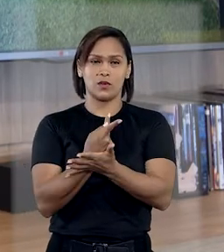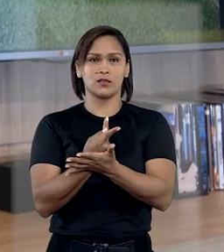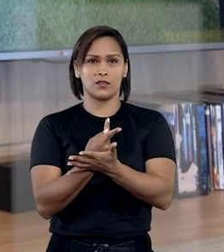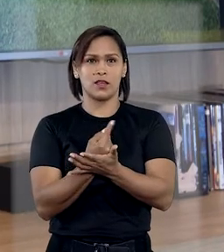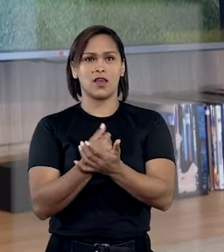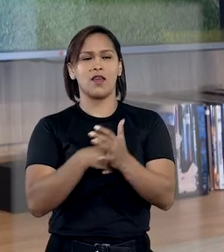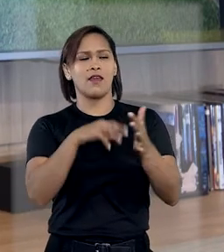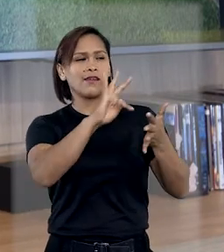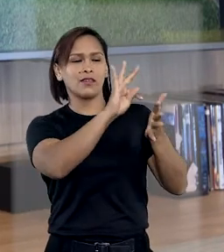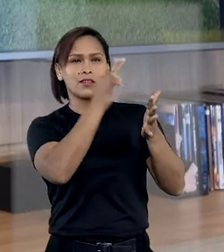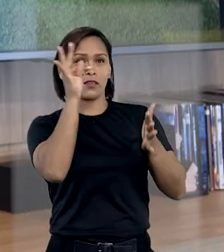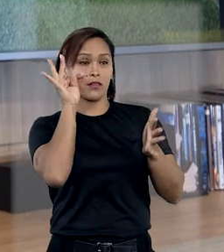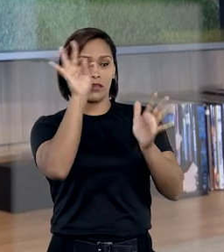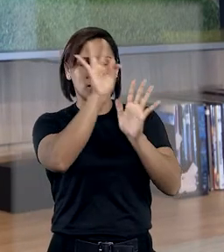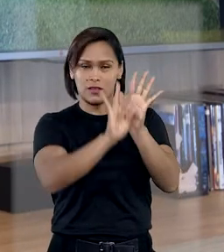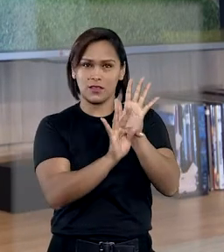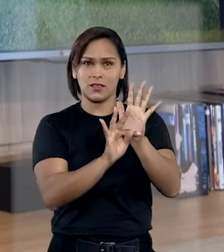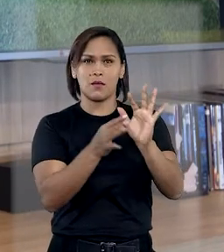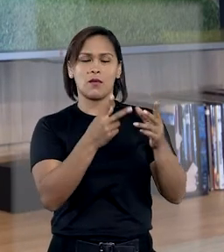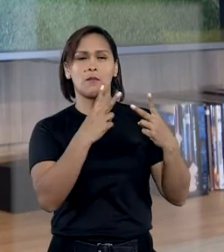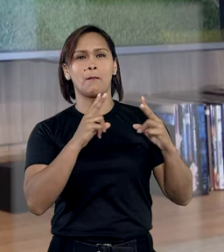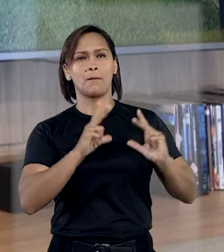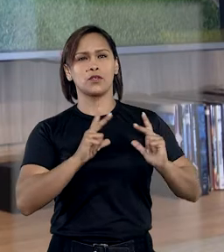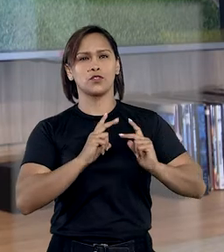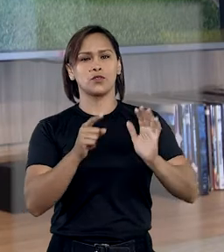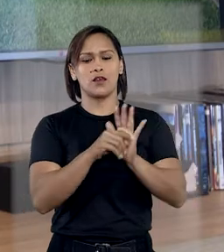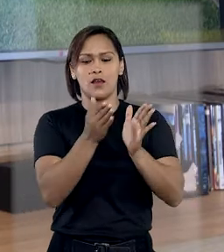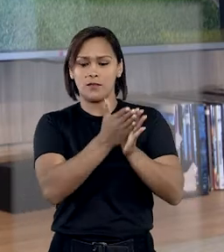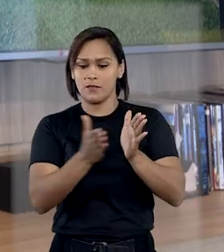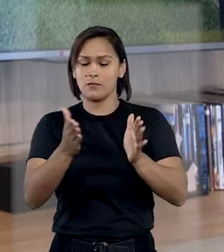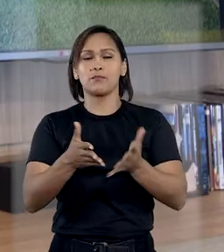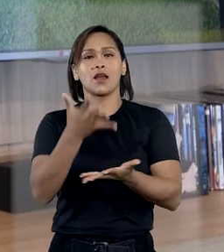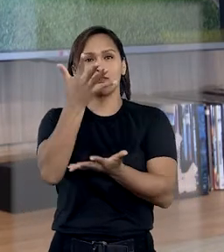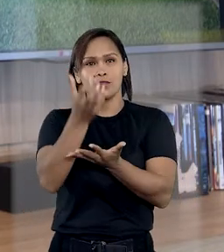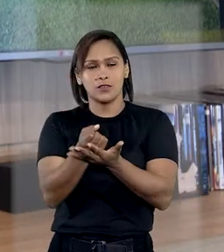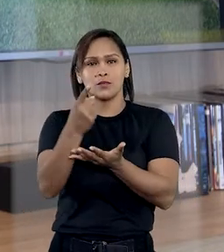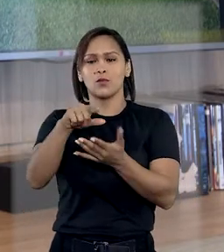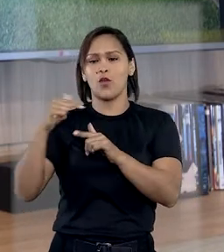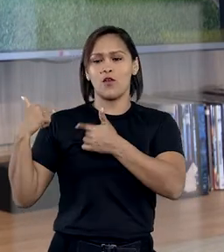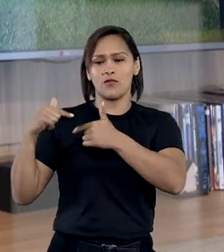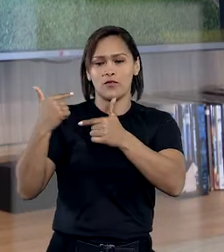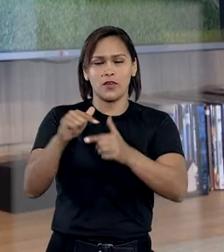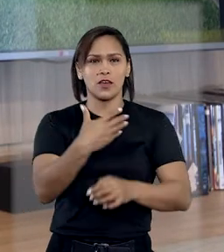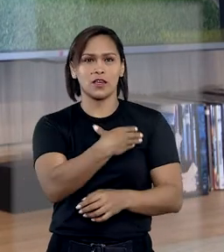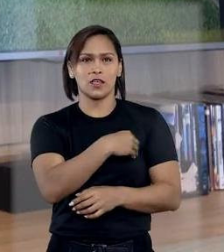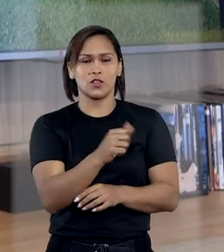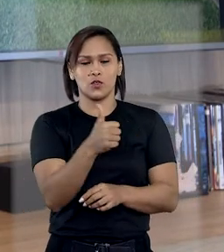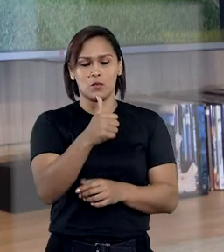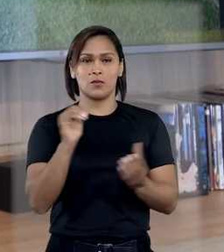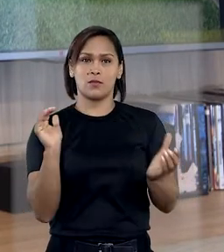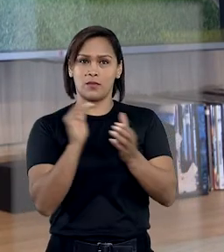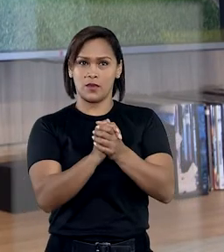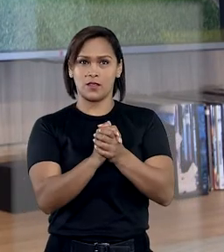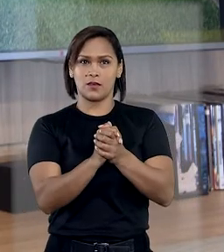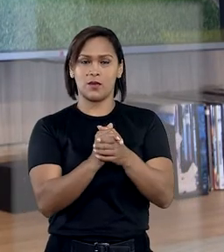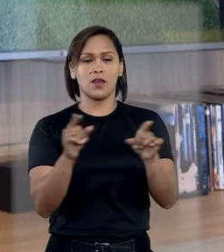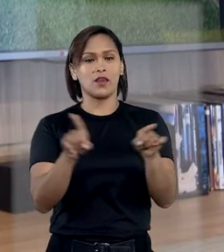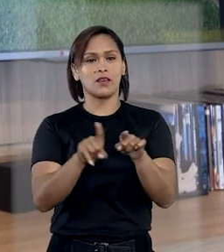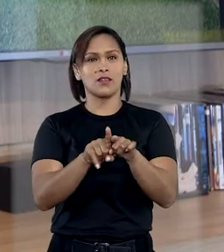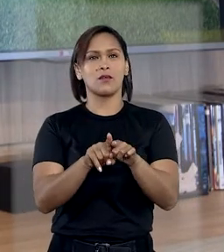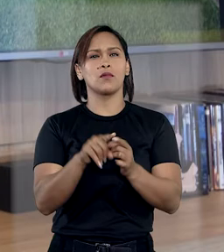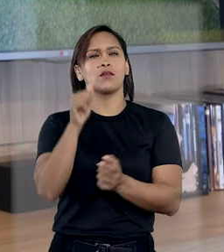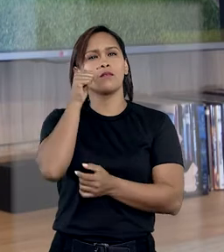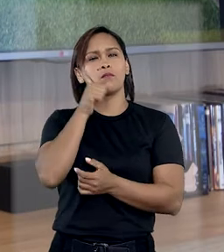matrimônio. Em testamento particular, o falecido teria deixado a parte disponível da herança para os filhos do primeiro casamento